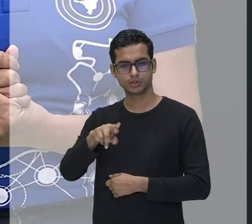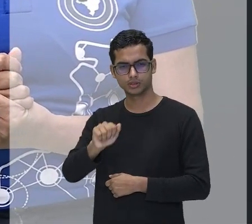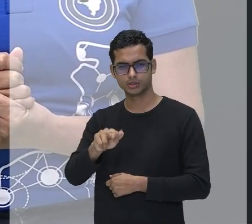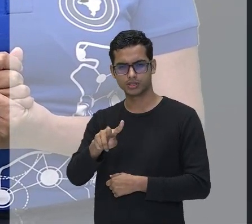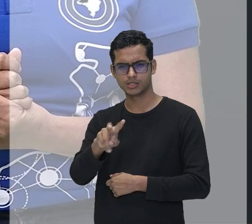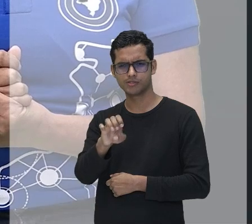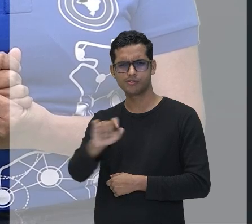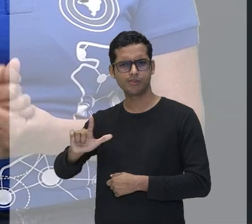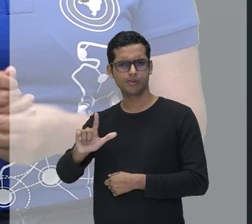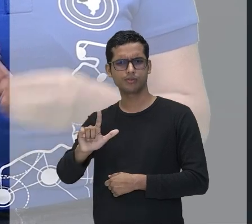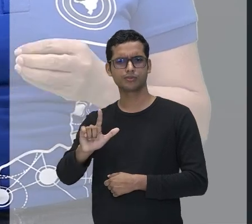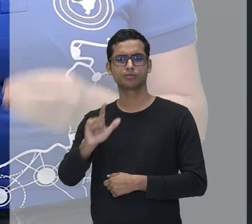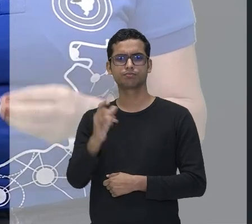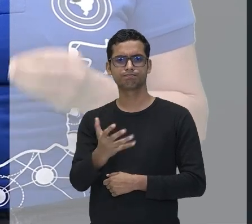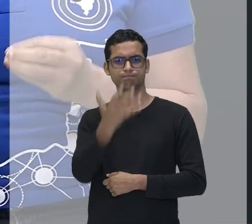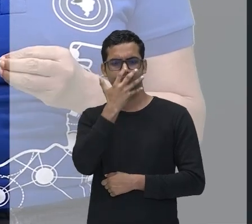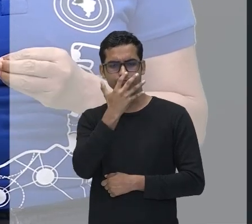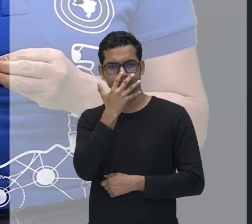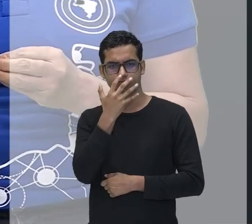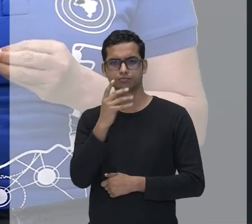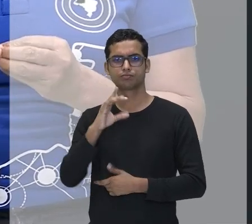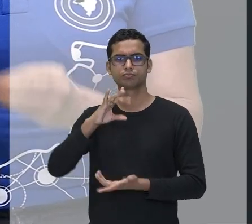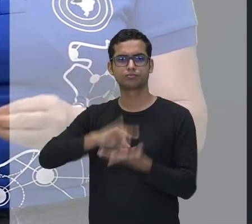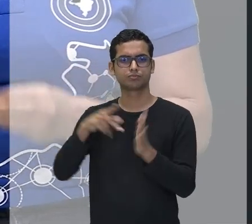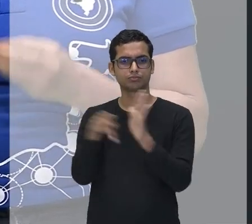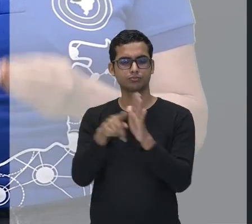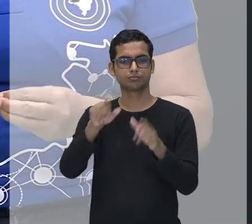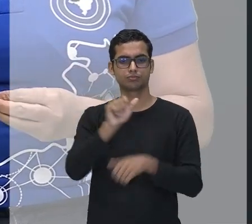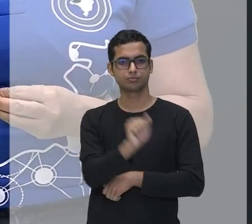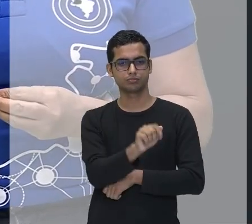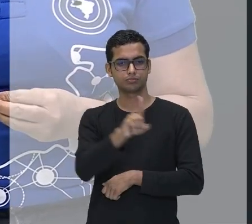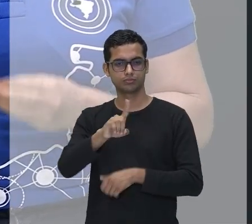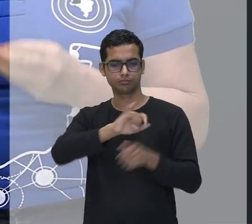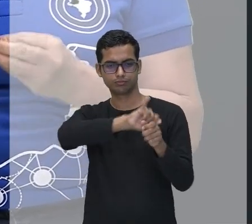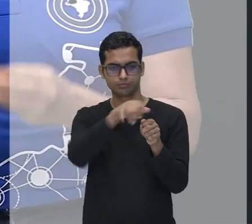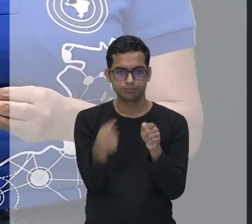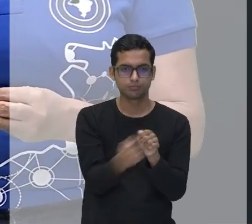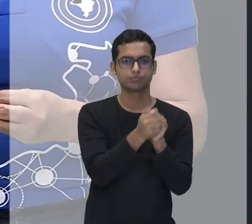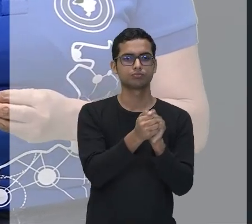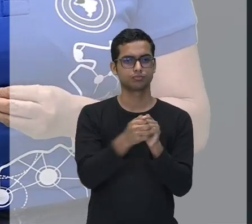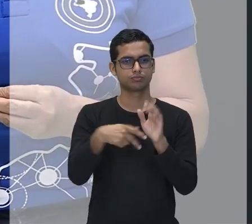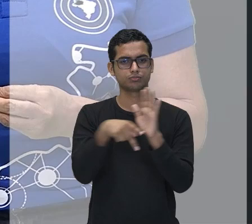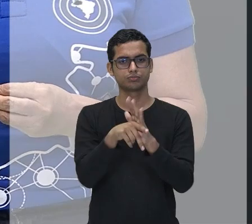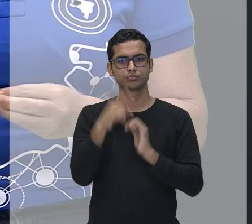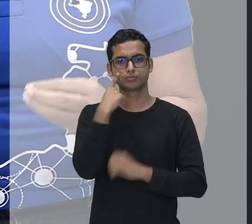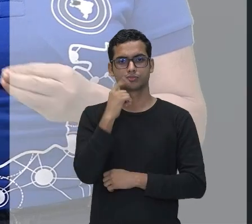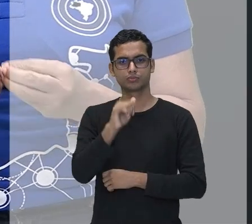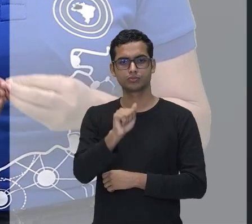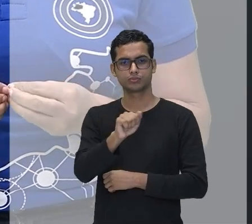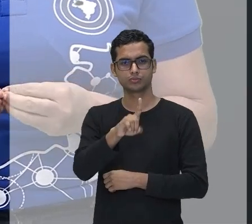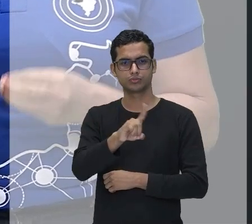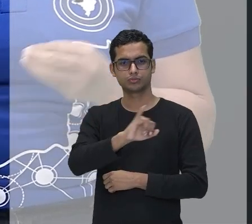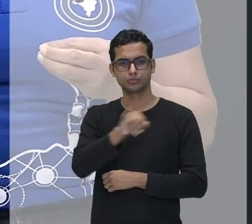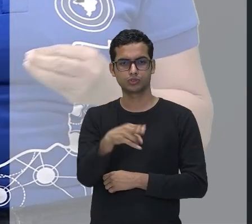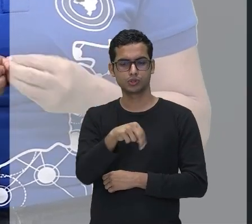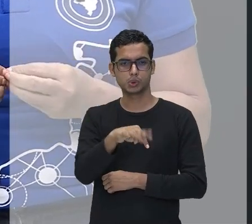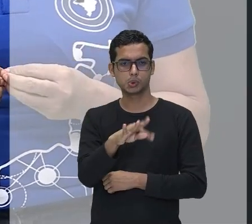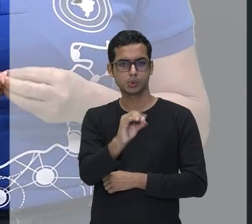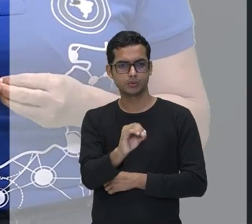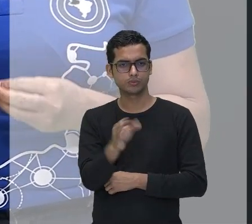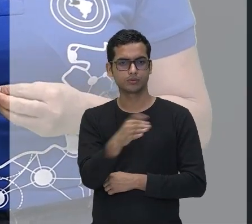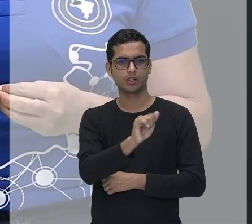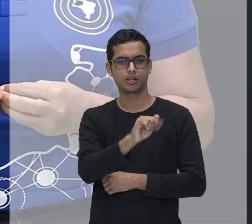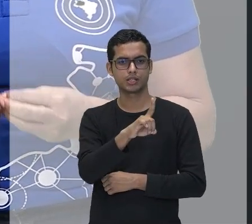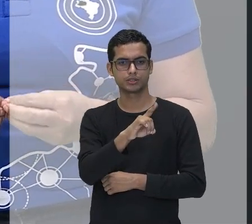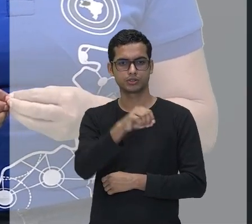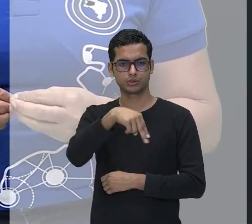aí de adjunto adnominal. De coragem e paciência. Está falando dos dois